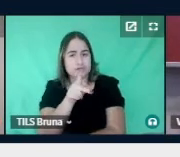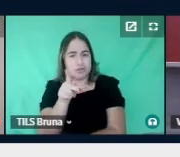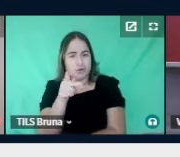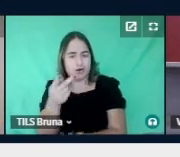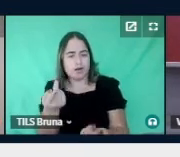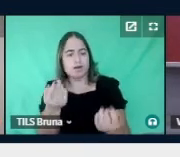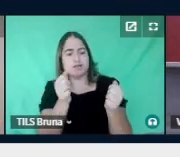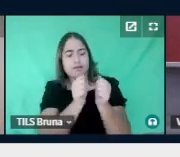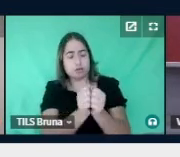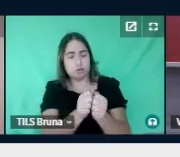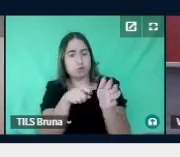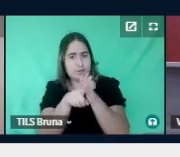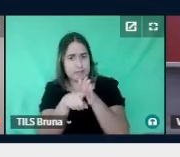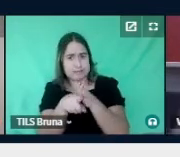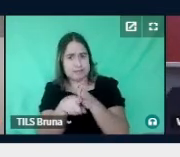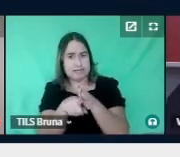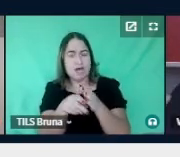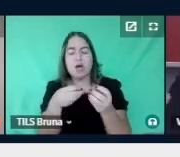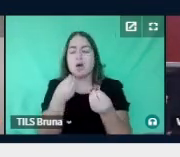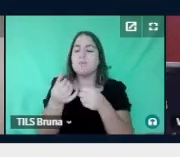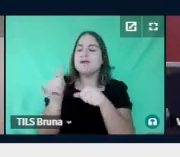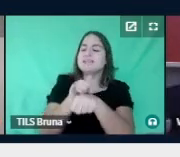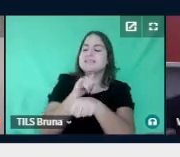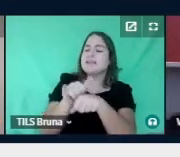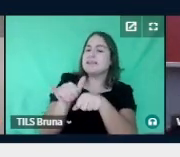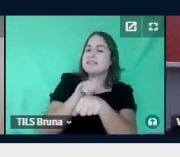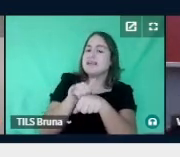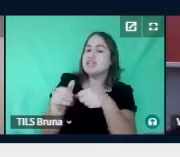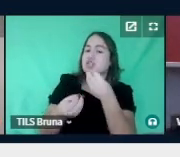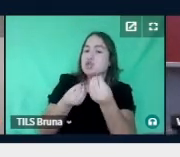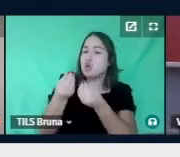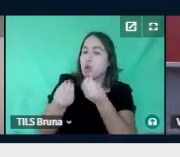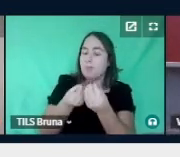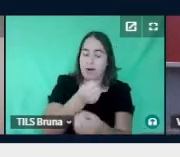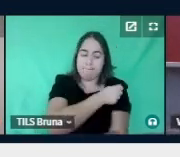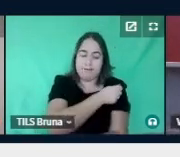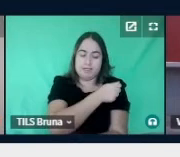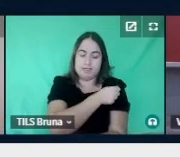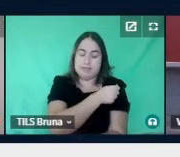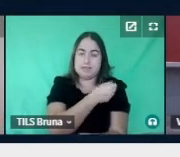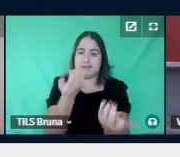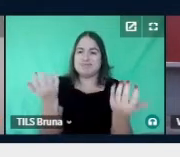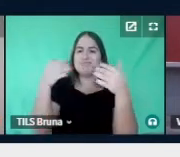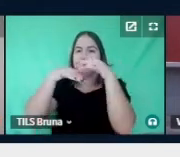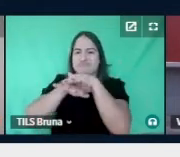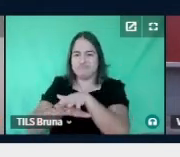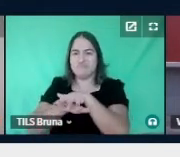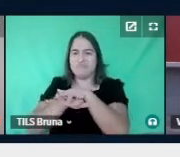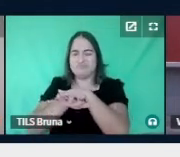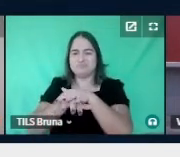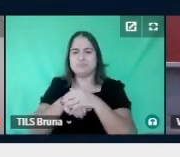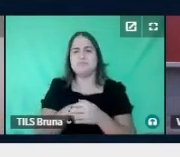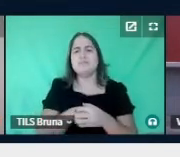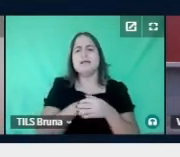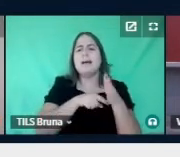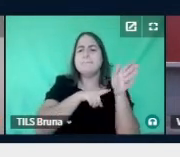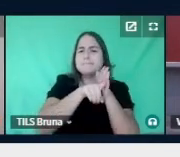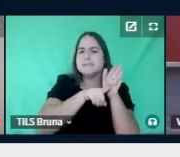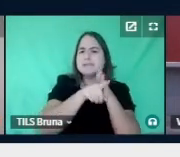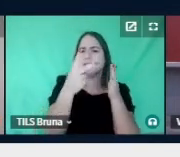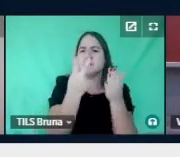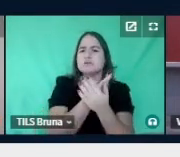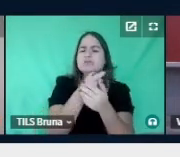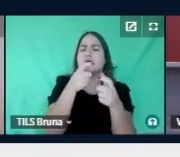estratégias de como incluir a nossa aprendiz participante de pesquisa. A pesquisa ocorreu no CIL,